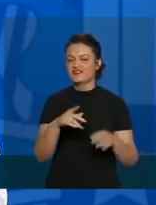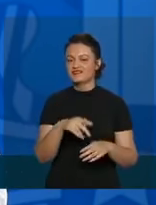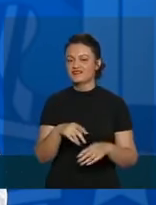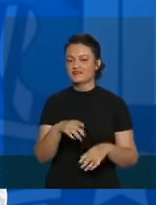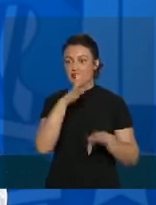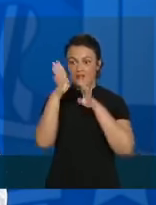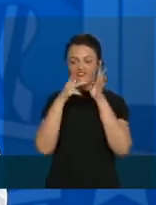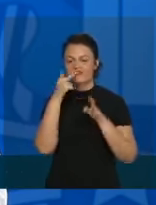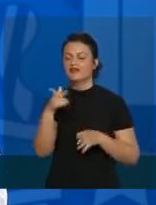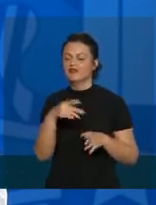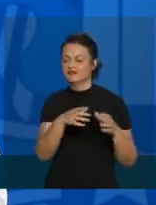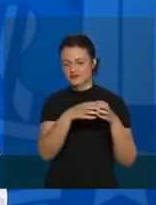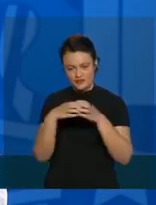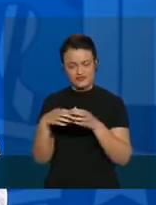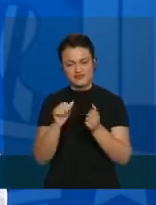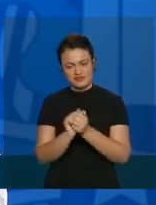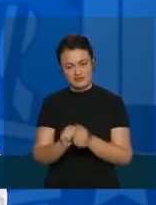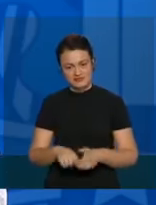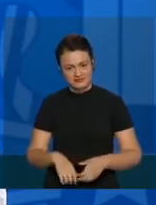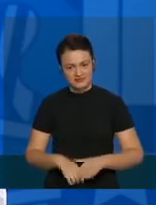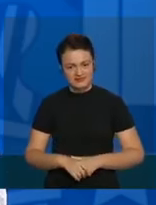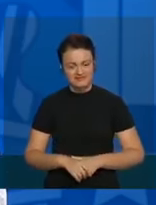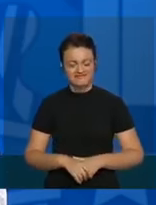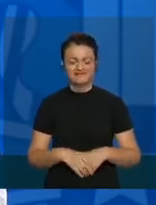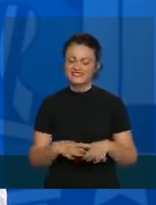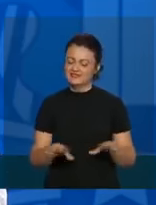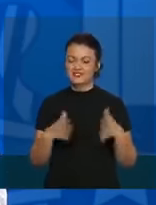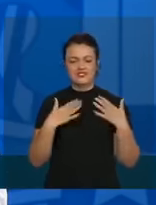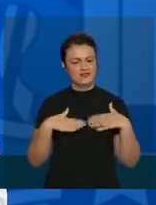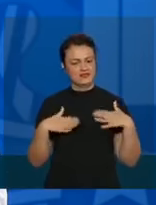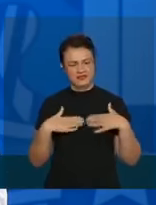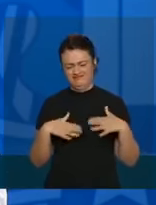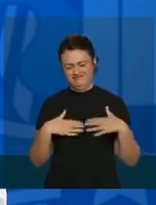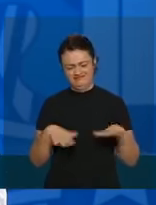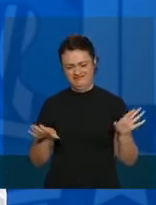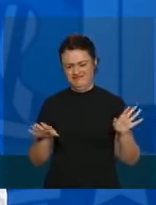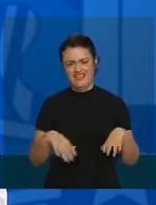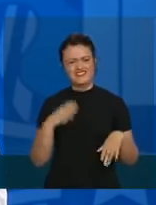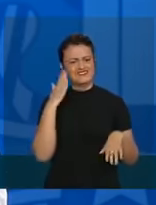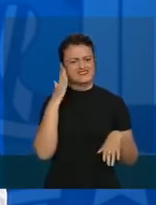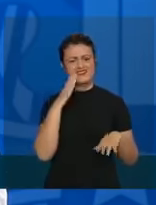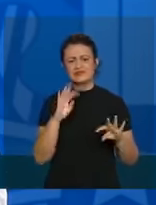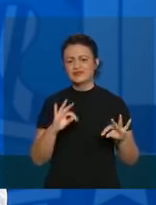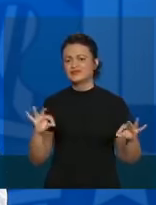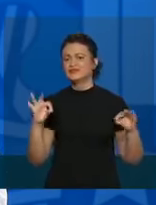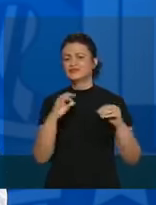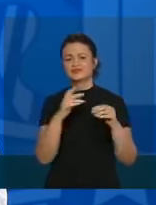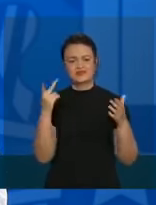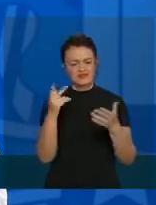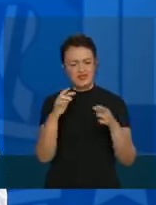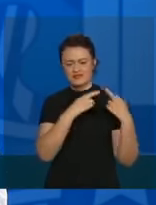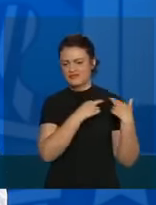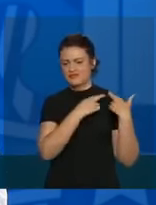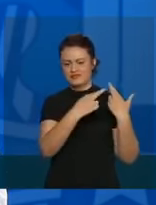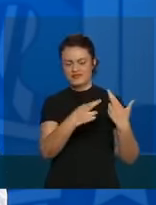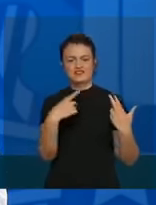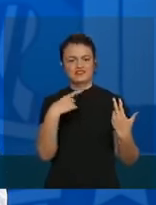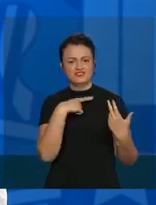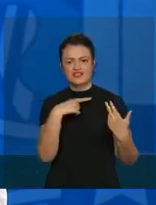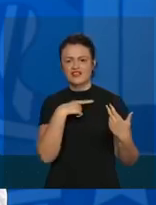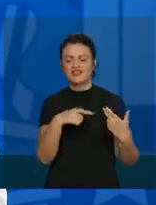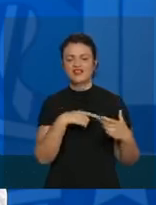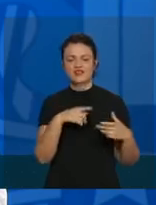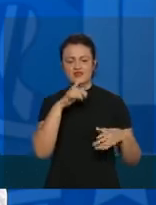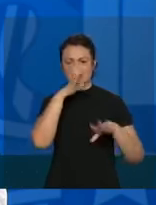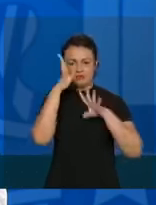entramos juntos, vamos sair juntos. Estamos muito tranquilos, sabemos de toda a nossa responsabilidade, não seremos